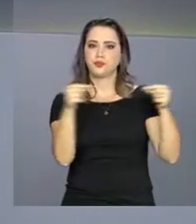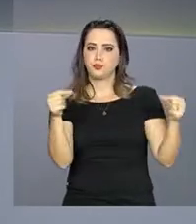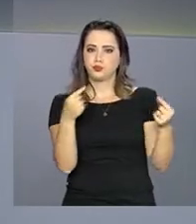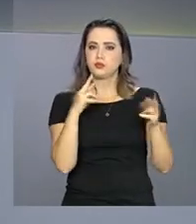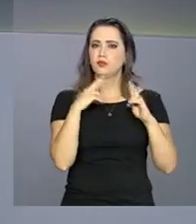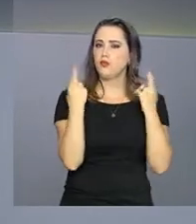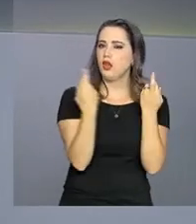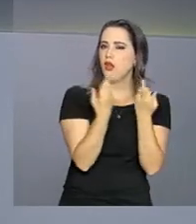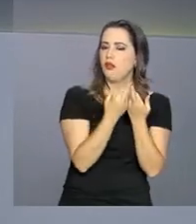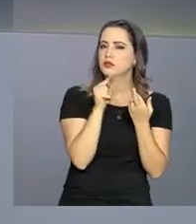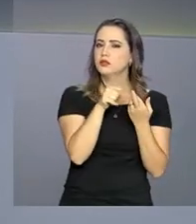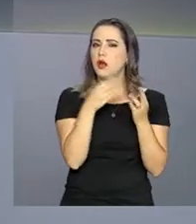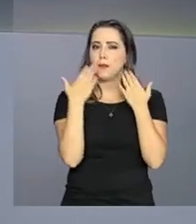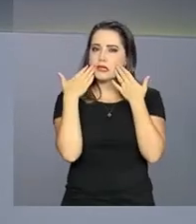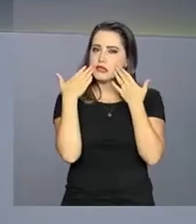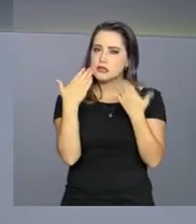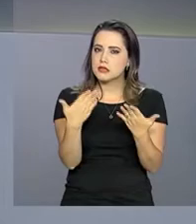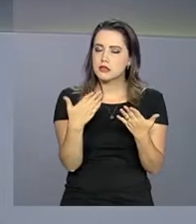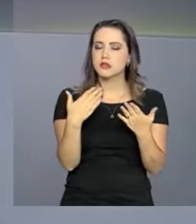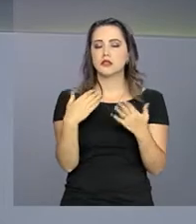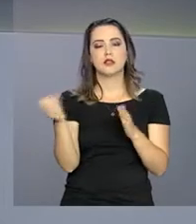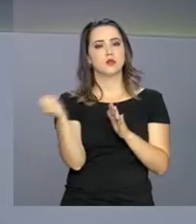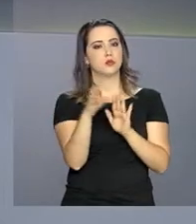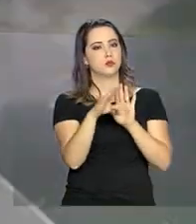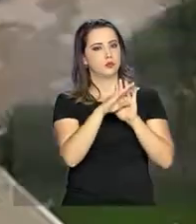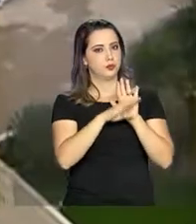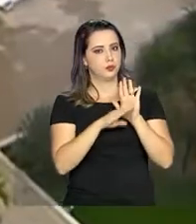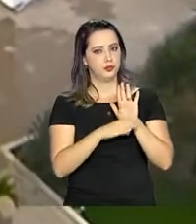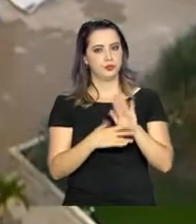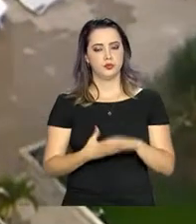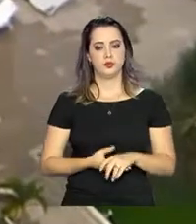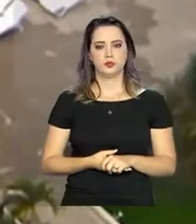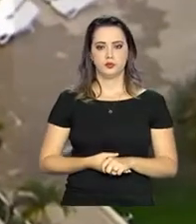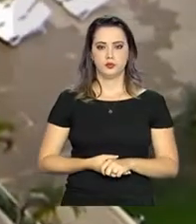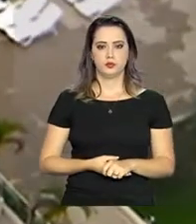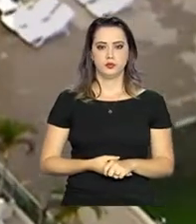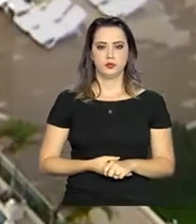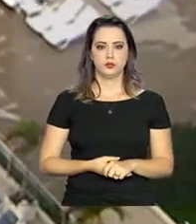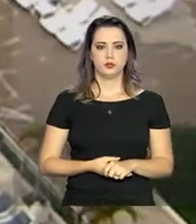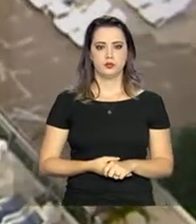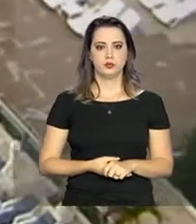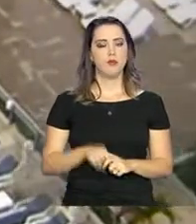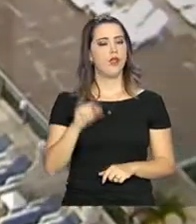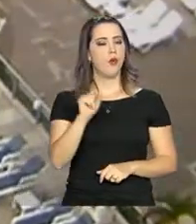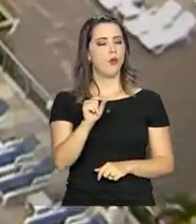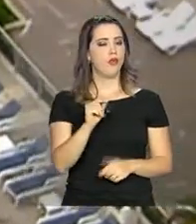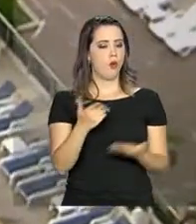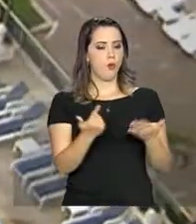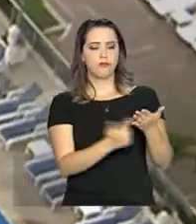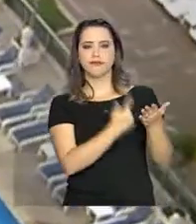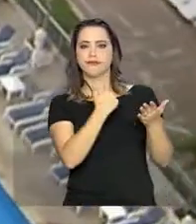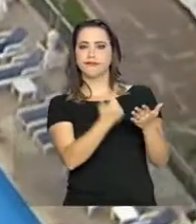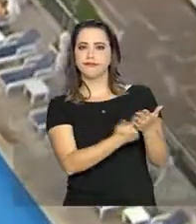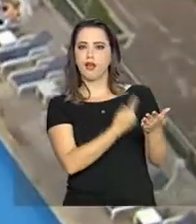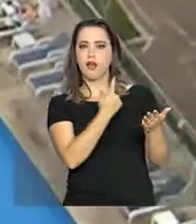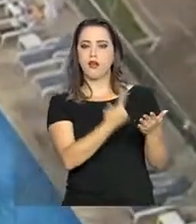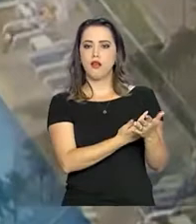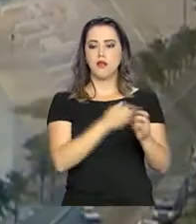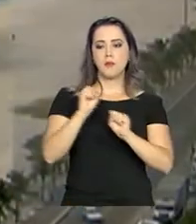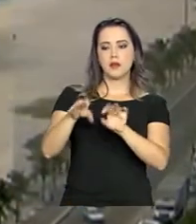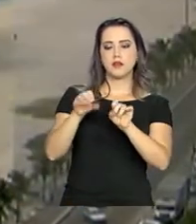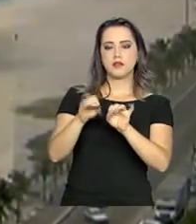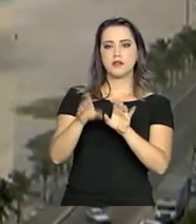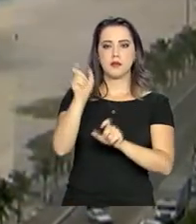evento foi apresentado o projeto DECODE. Um manual para orientar empresas e trabalhadores do